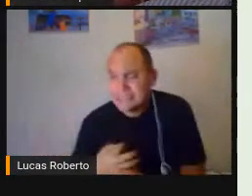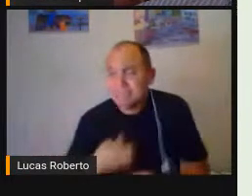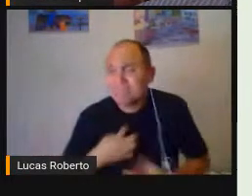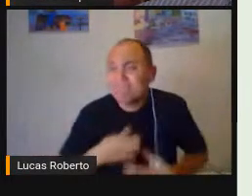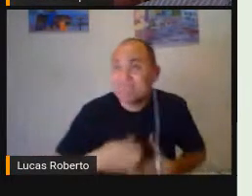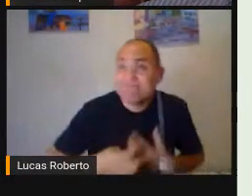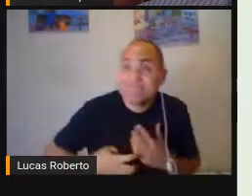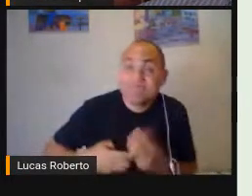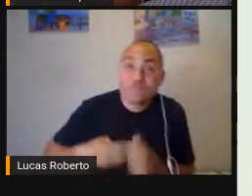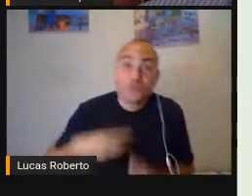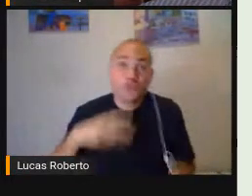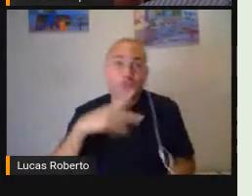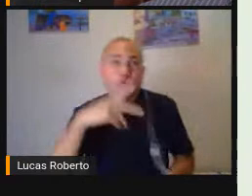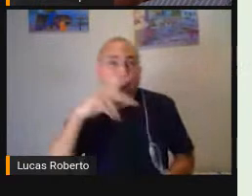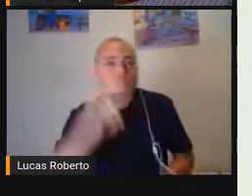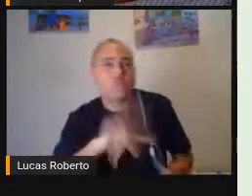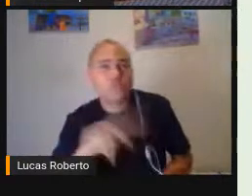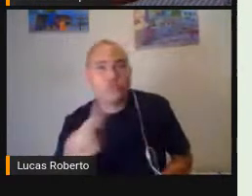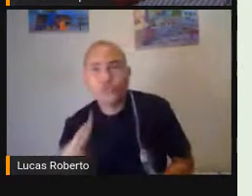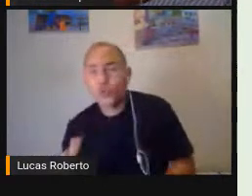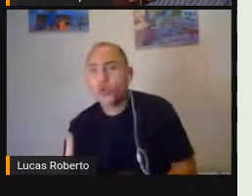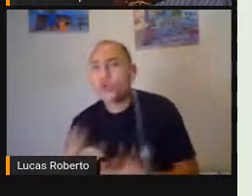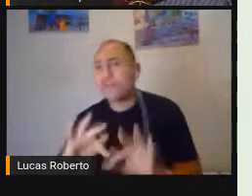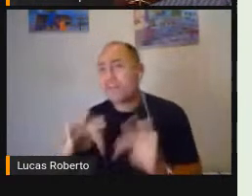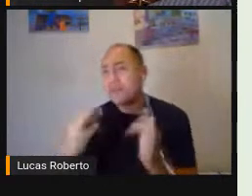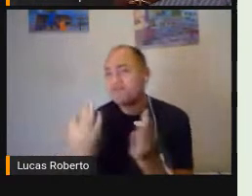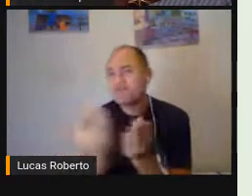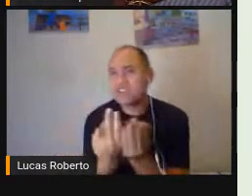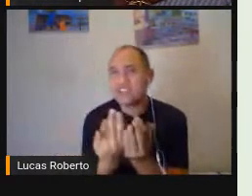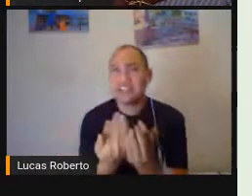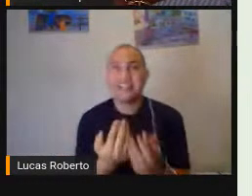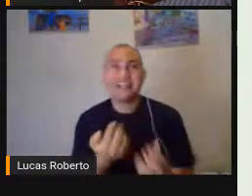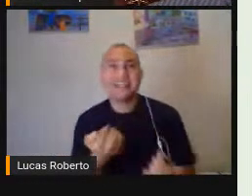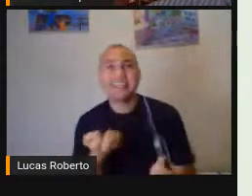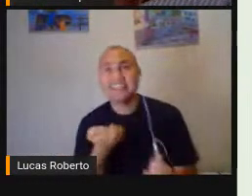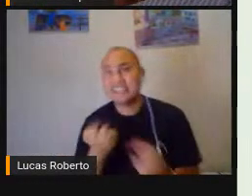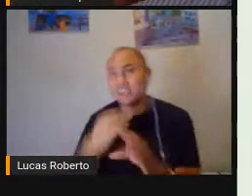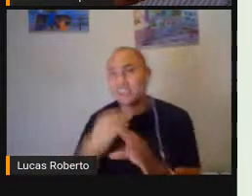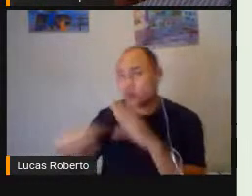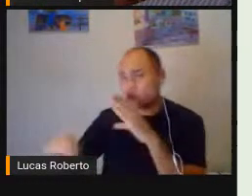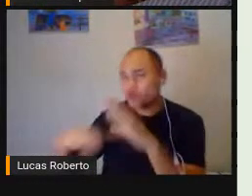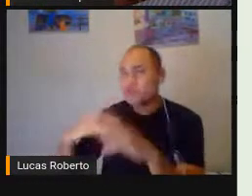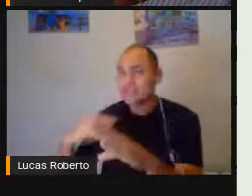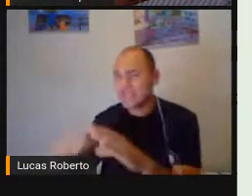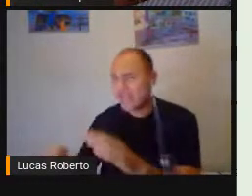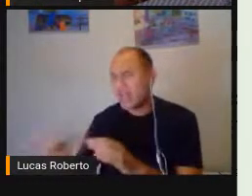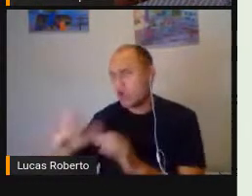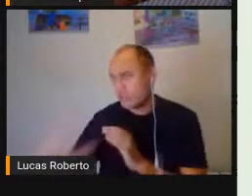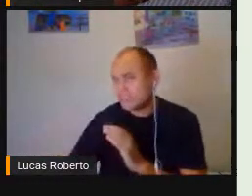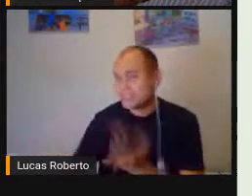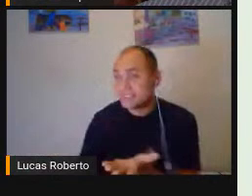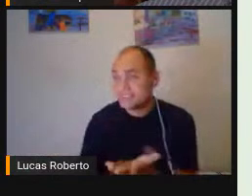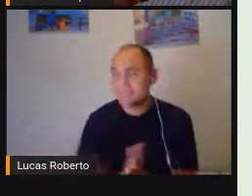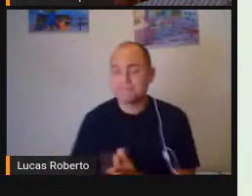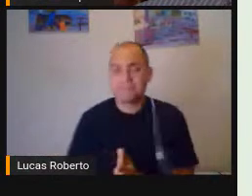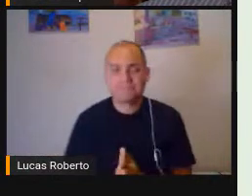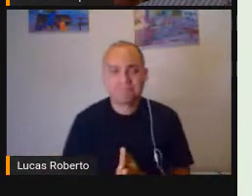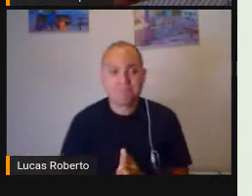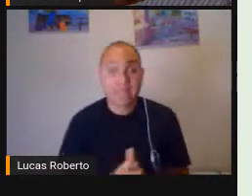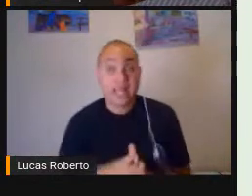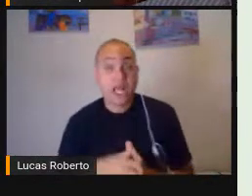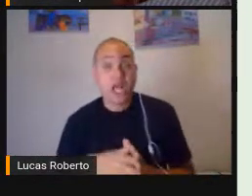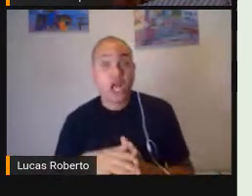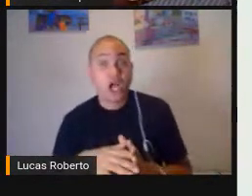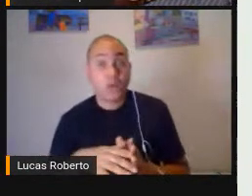Para se comunicar Com aquela criança Então A gente tem